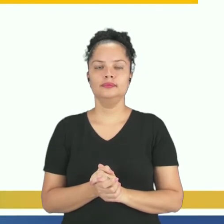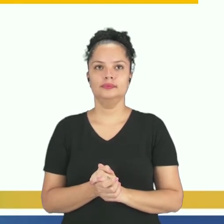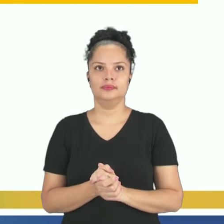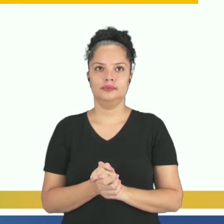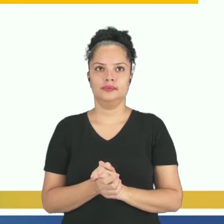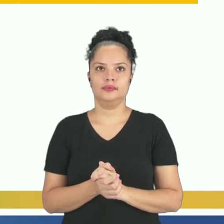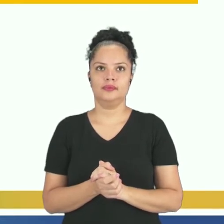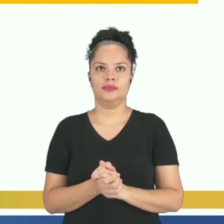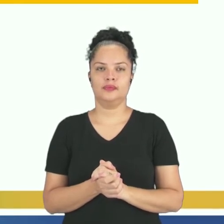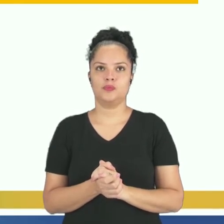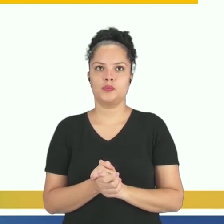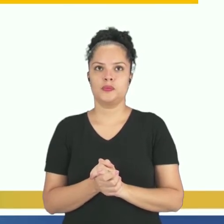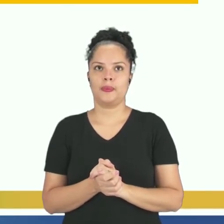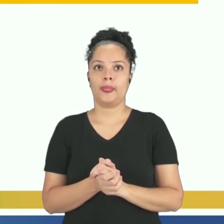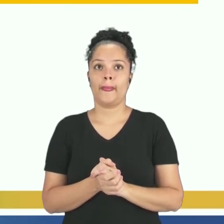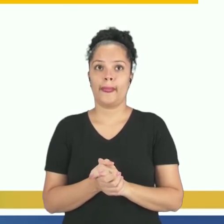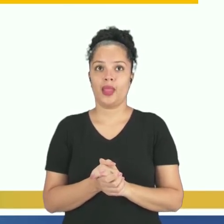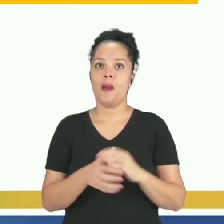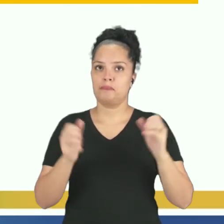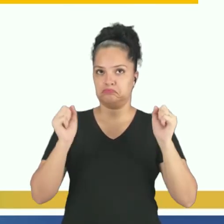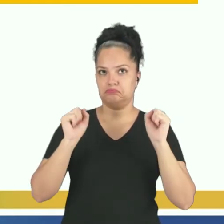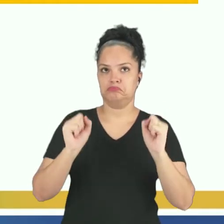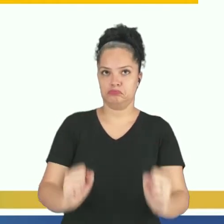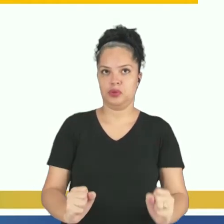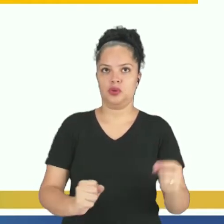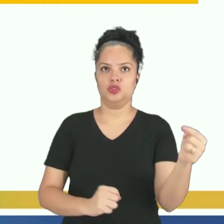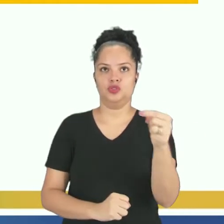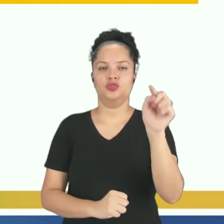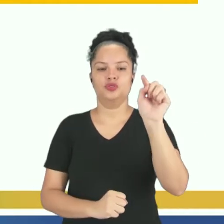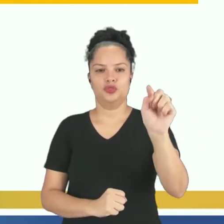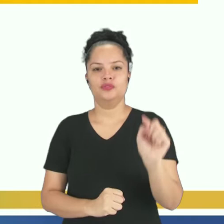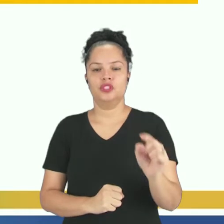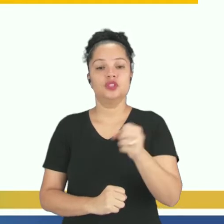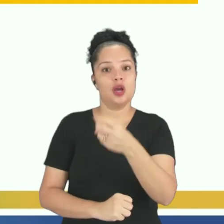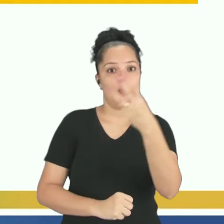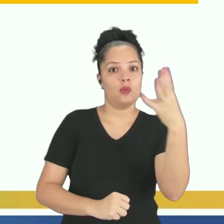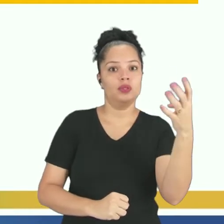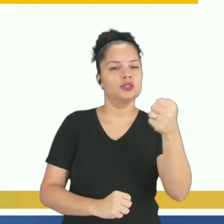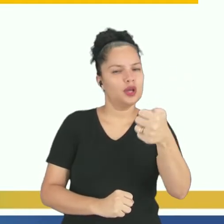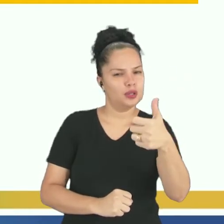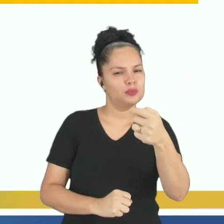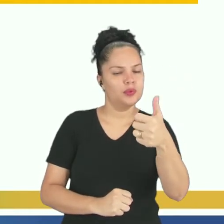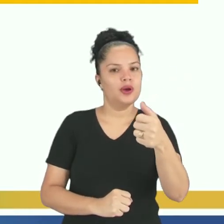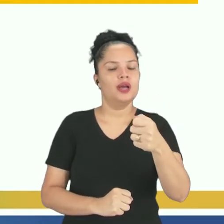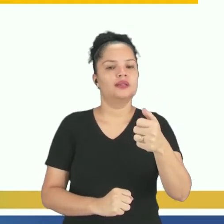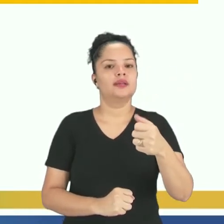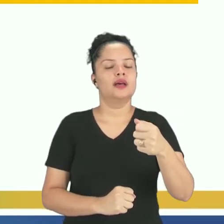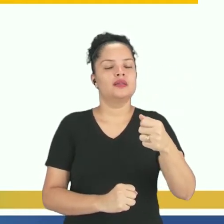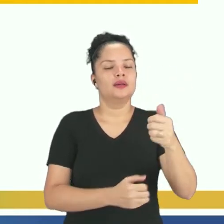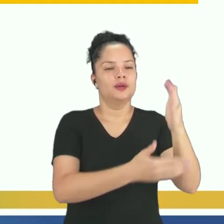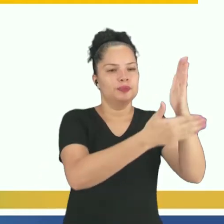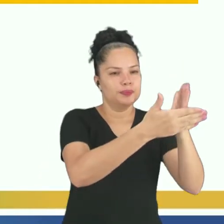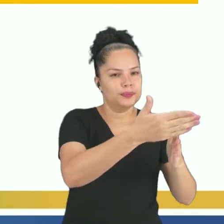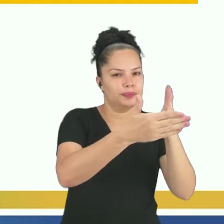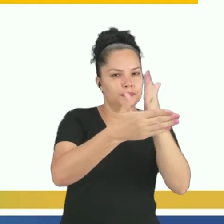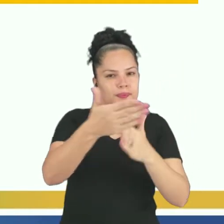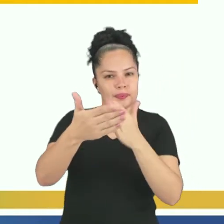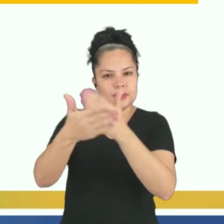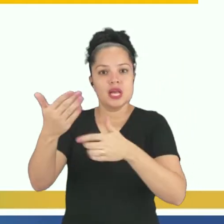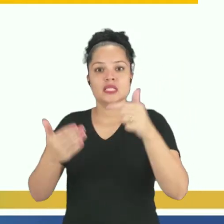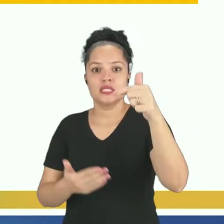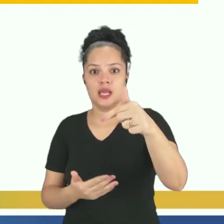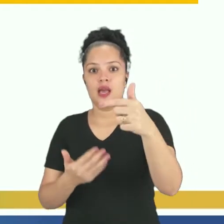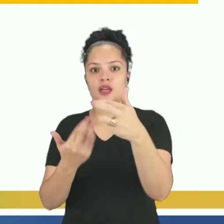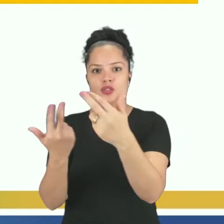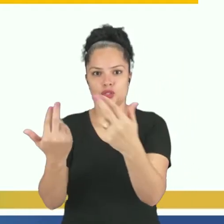Então, resolvendo. Note que podemos dividir a quantidade de moedas do cofre em sete partes iguais. Professor, por que sete